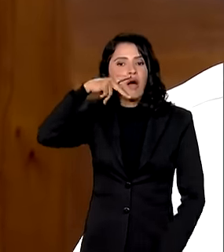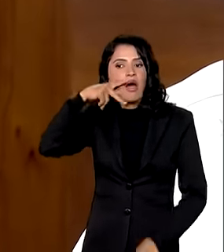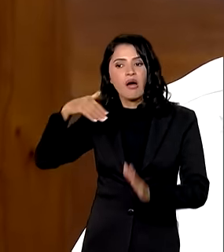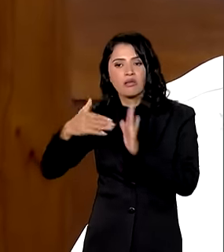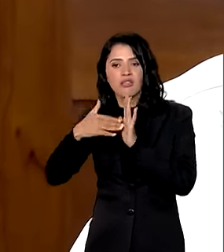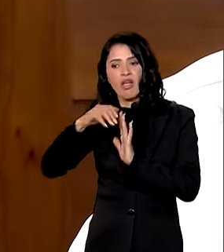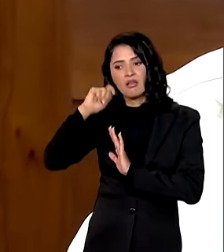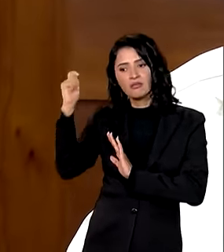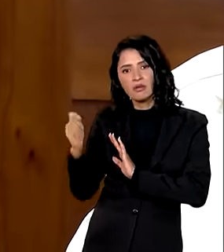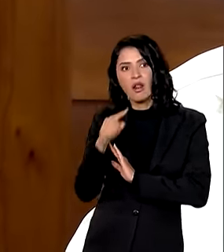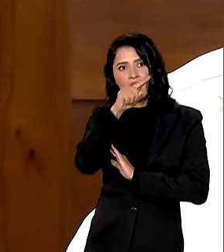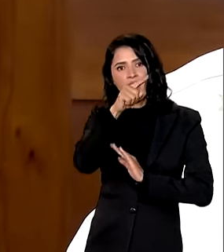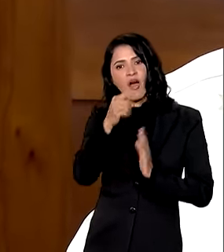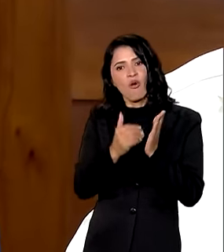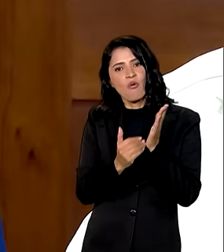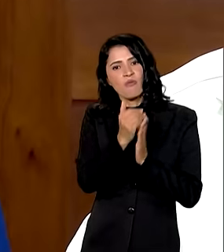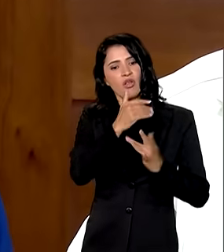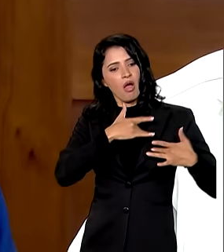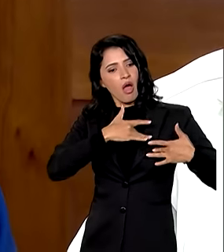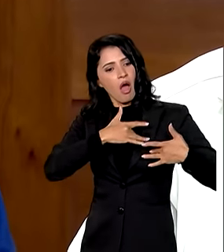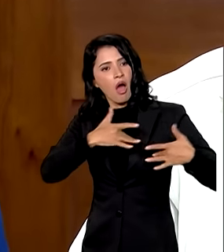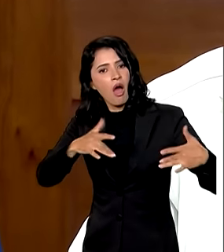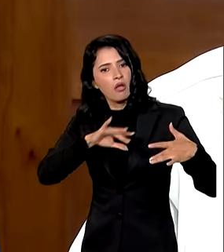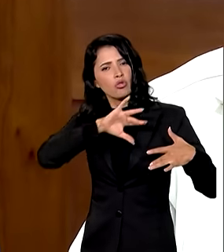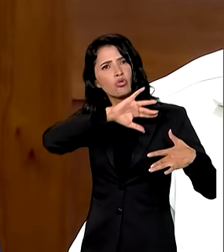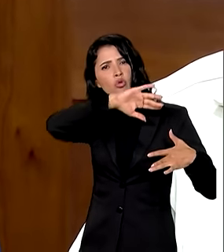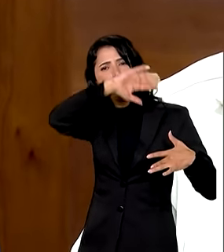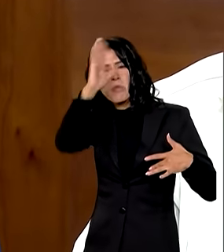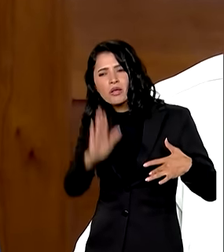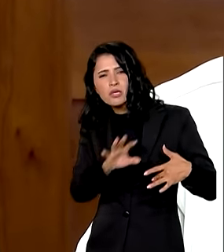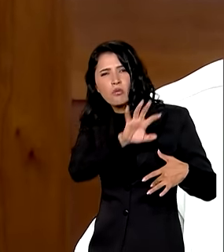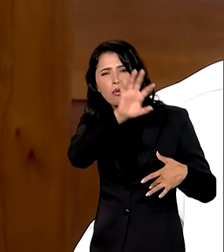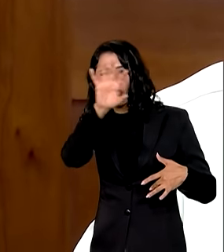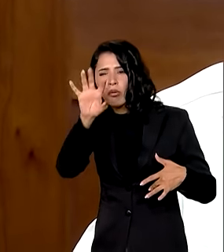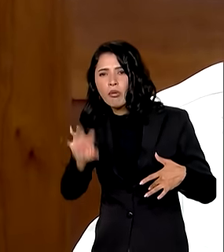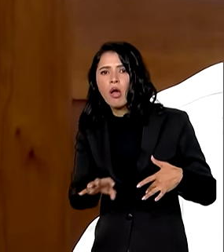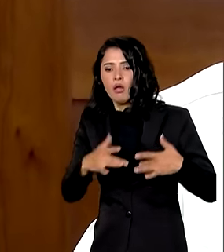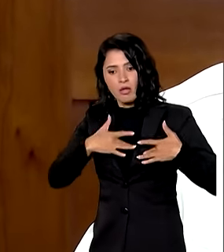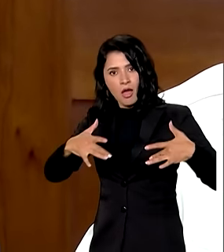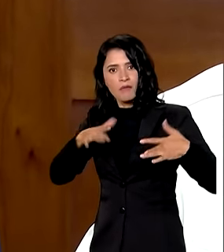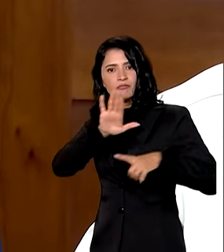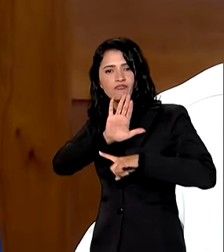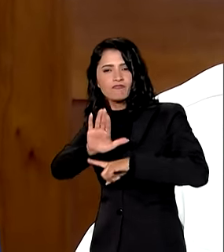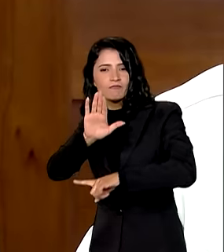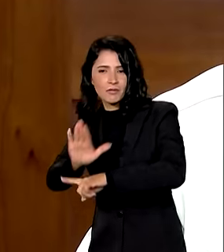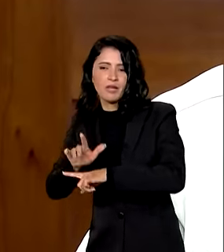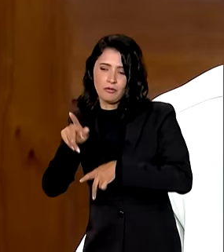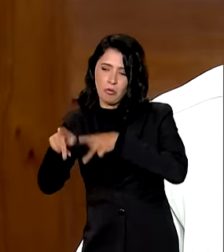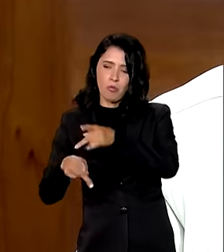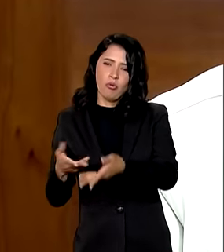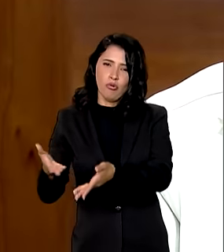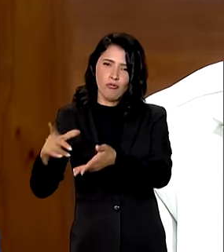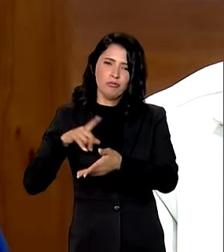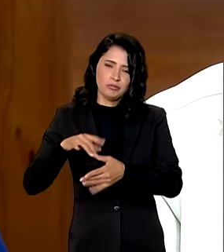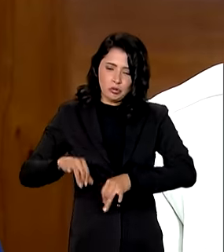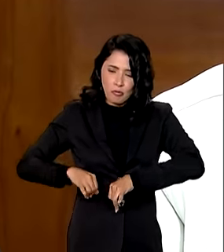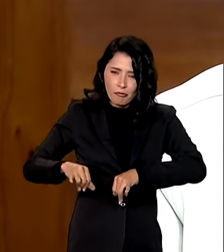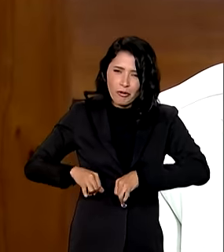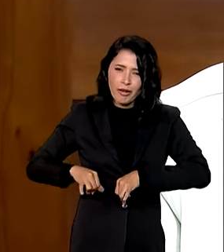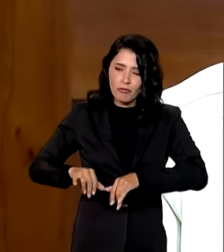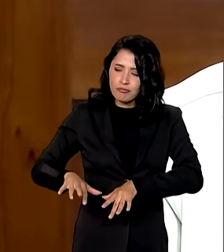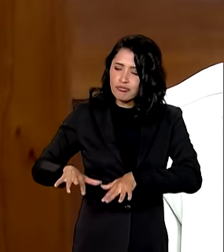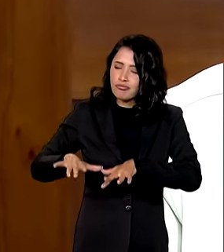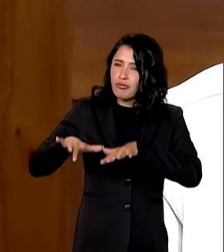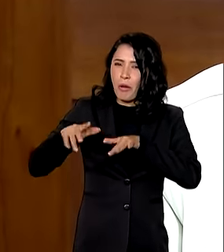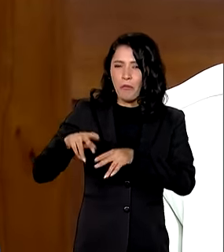começou a solidariedade da população, com o povo atingido pelas enchentes, mas tudo isso depende de